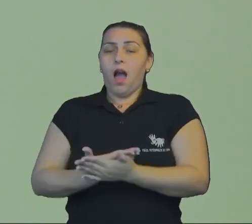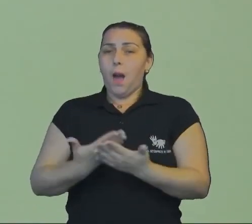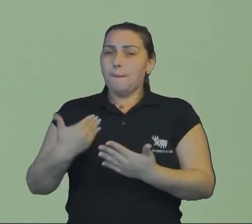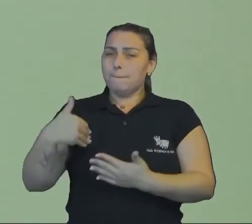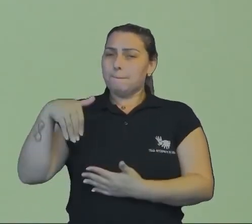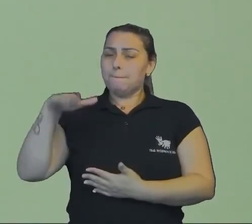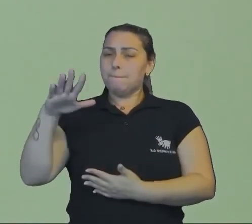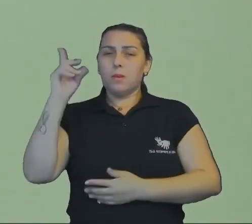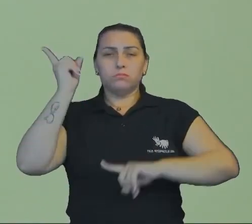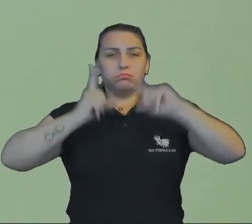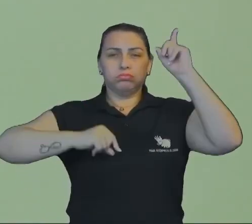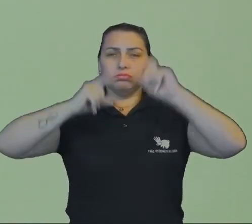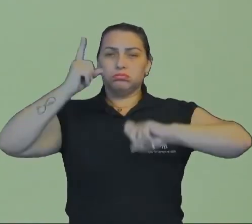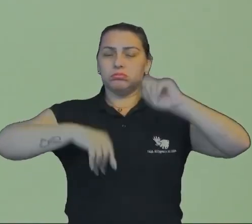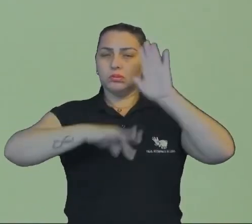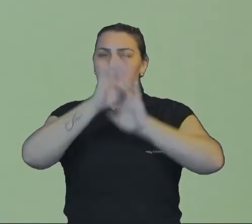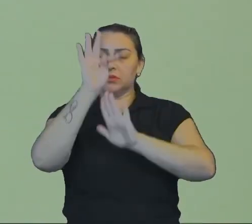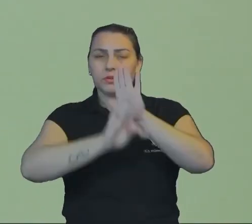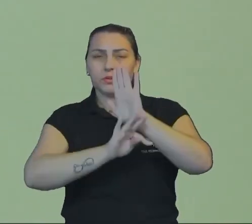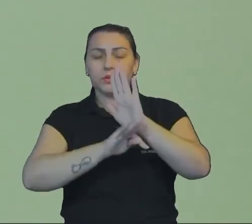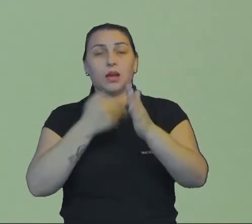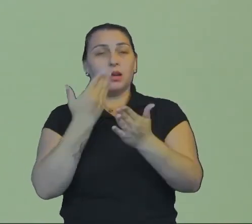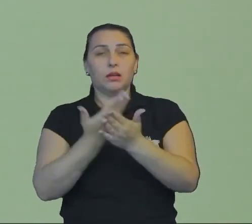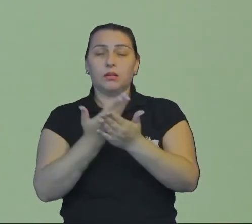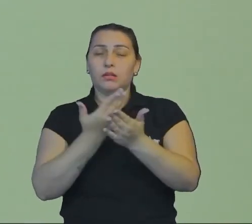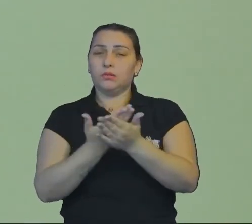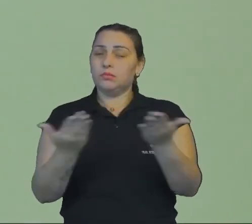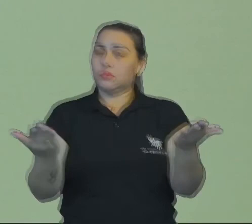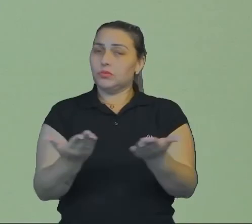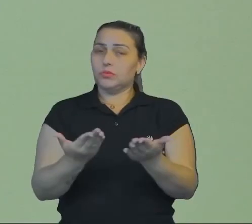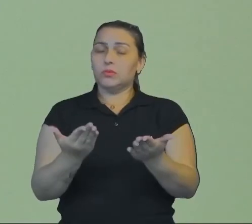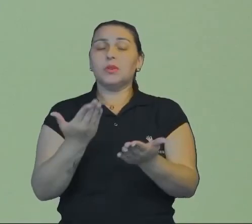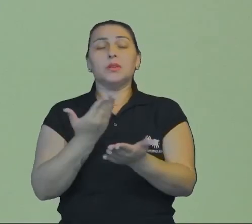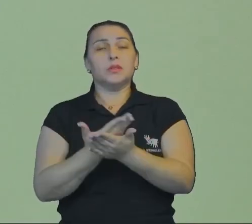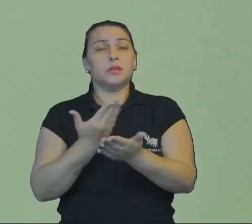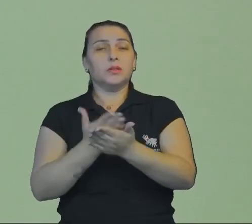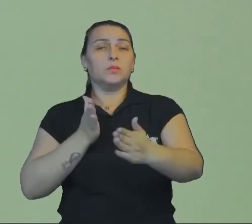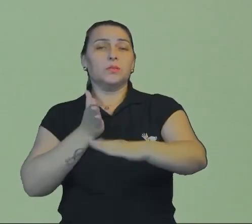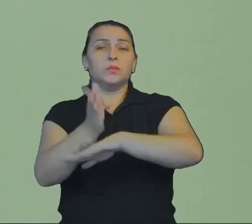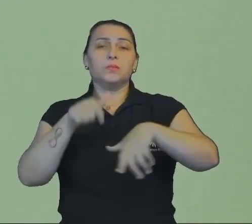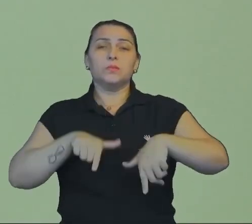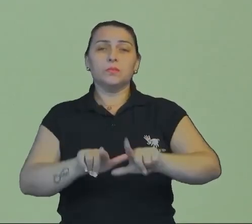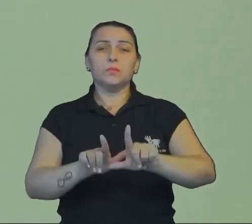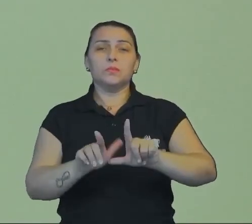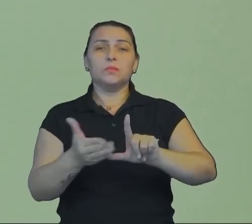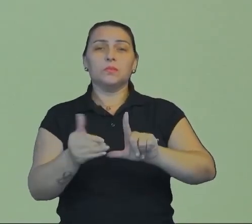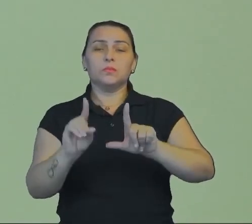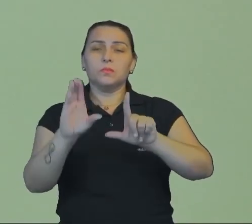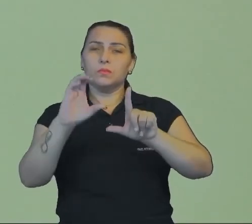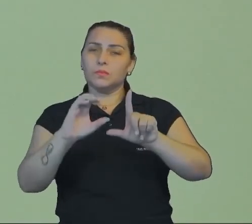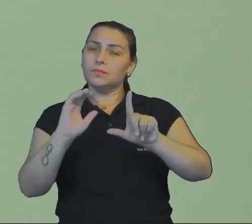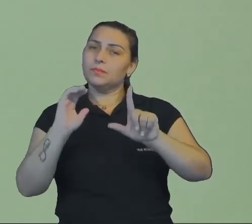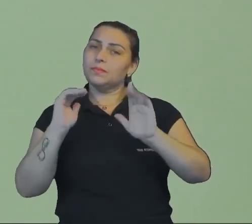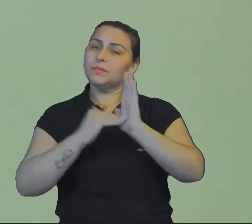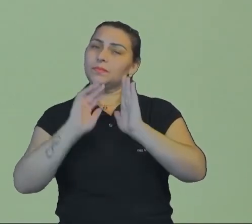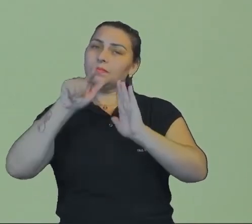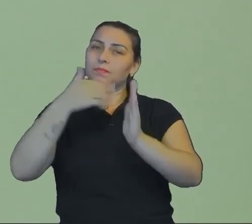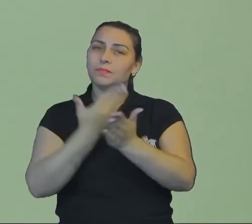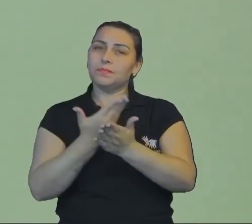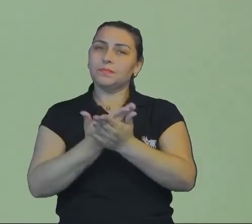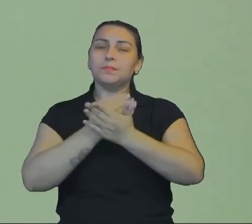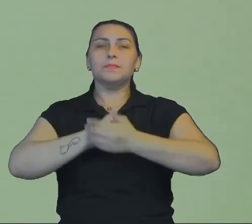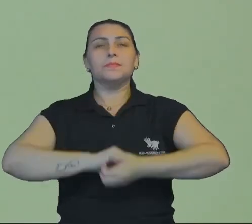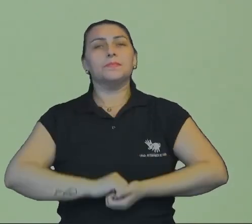expressividade ao seu texto. A aula de hoje foi essa. Para mais aulas é só acessar a plataforma Eduque. E até a próxima aula.